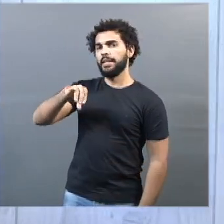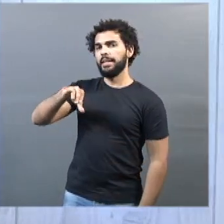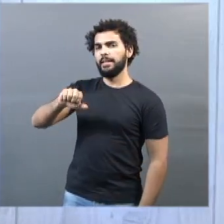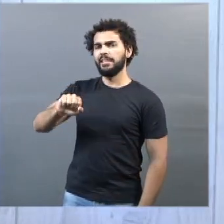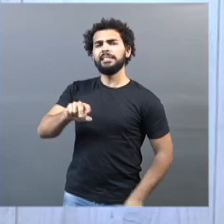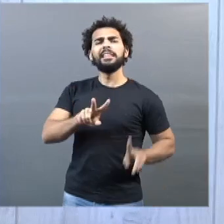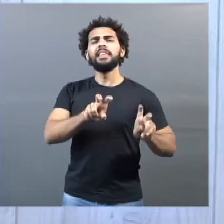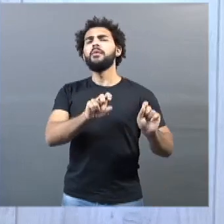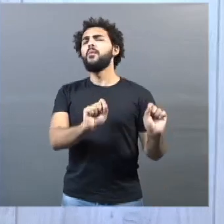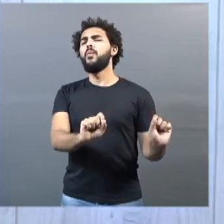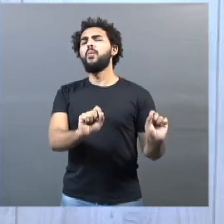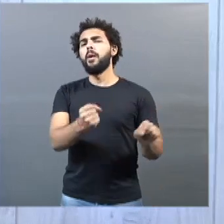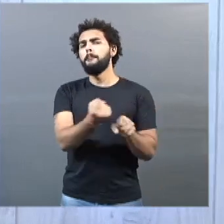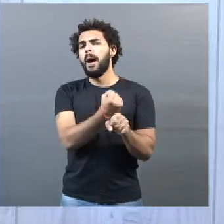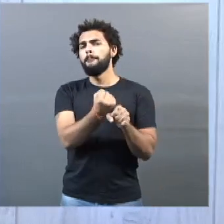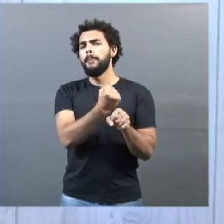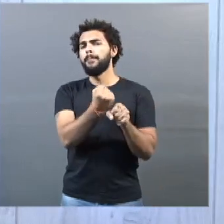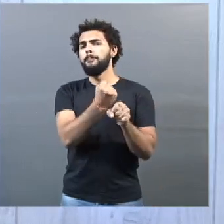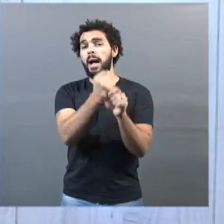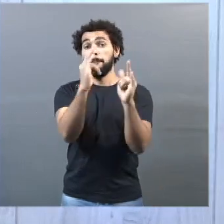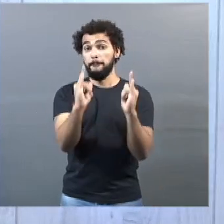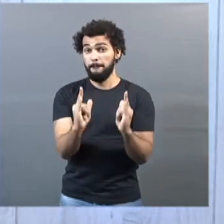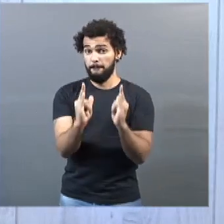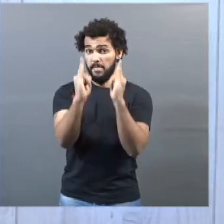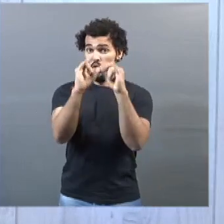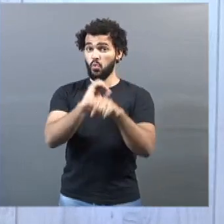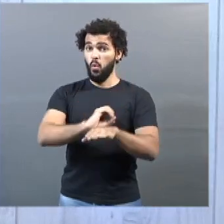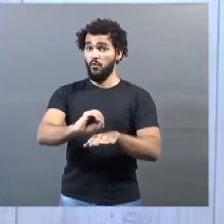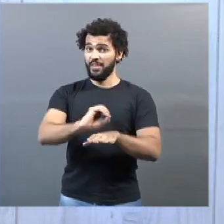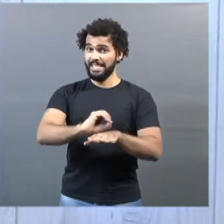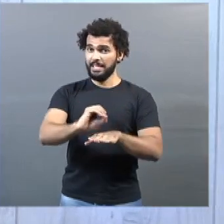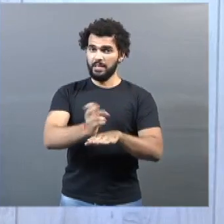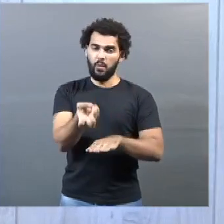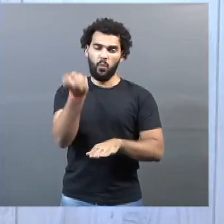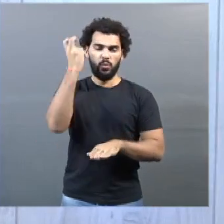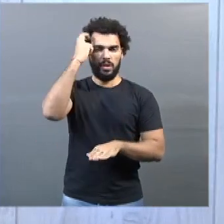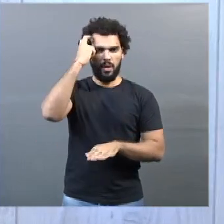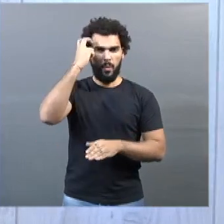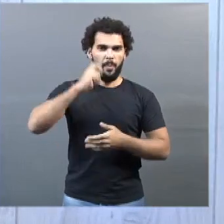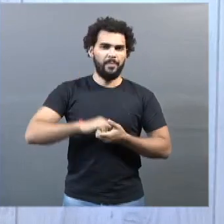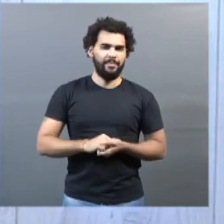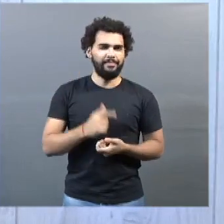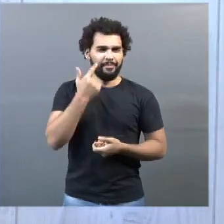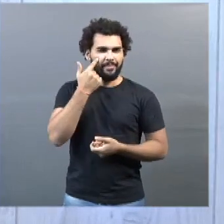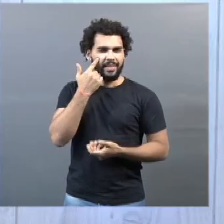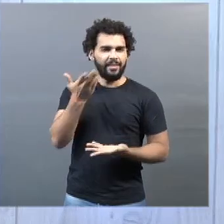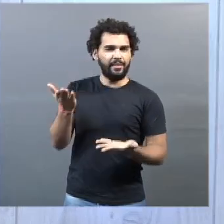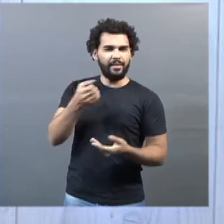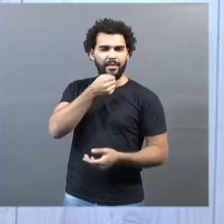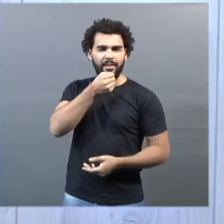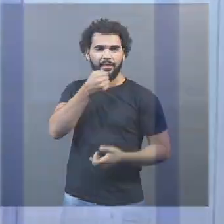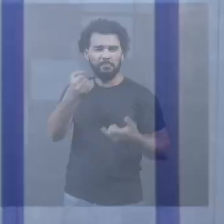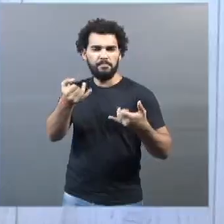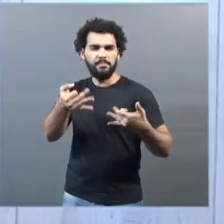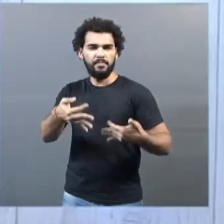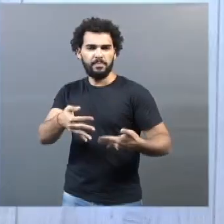oficina cultural. Quem traz essas informações é a repórter Larissa Oliveira. Confira.